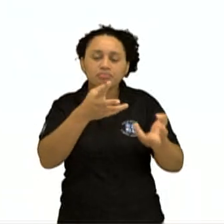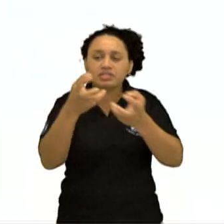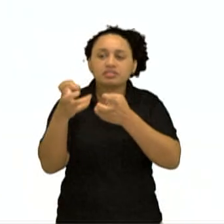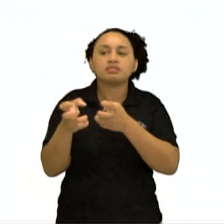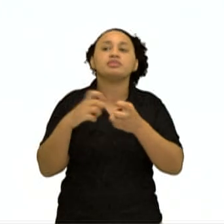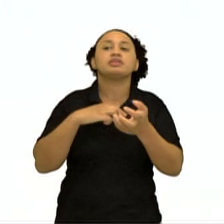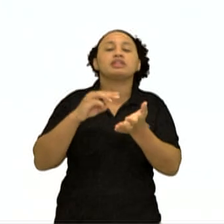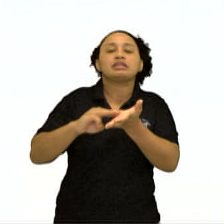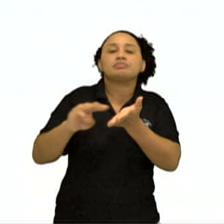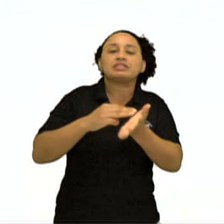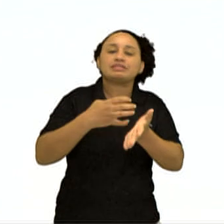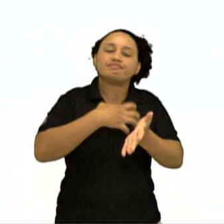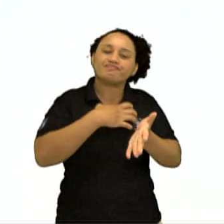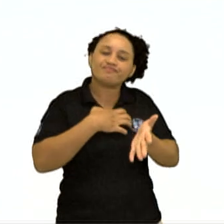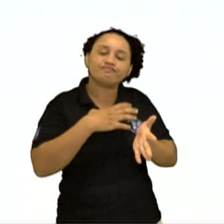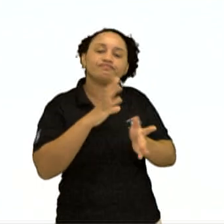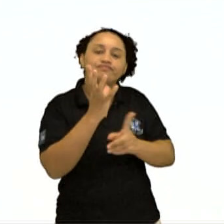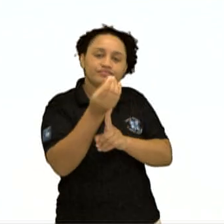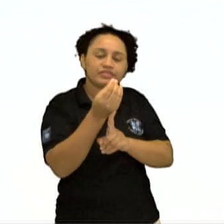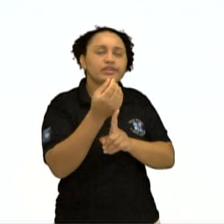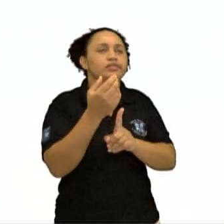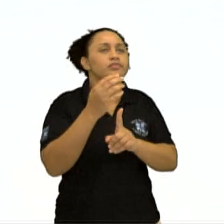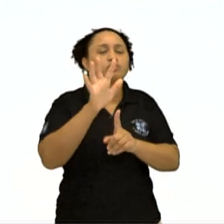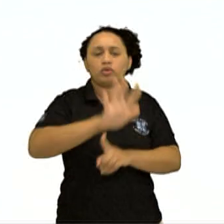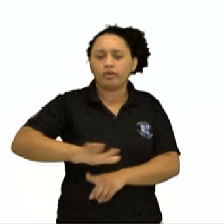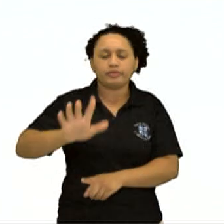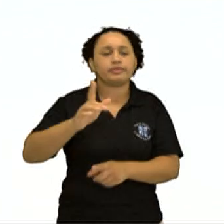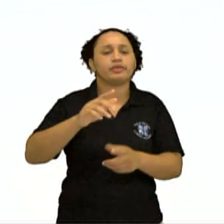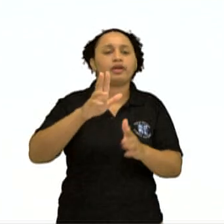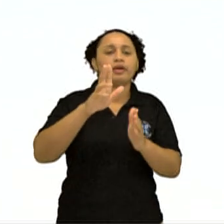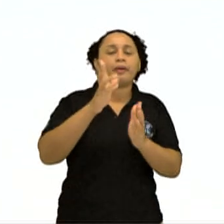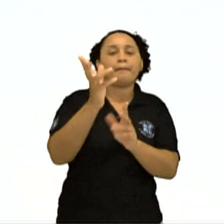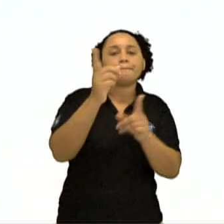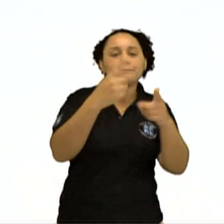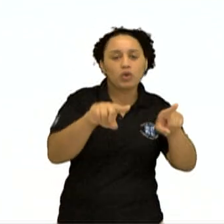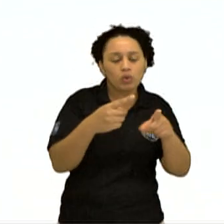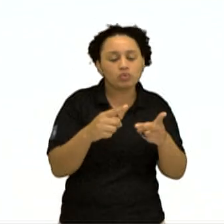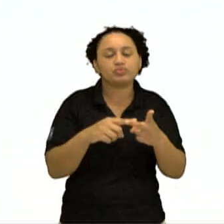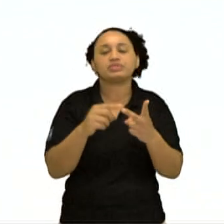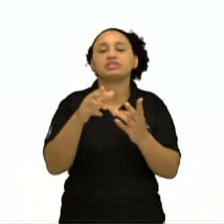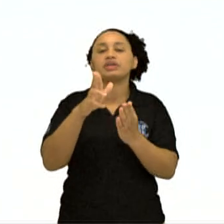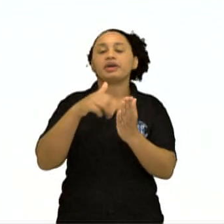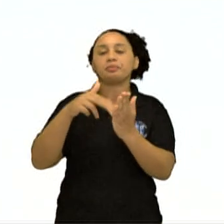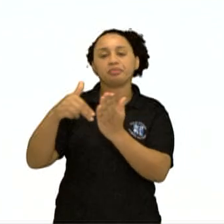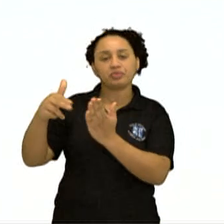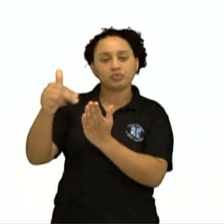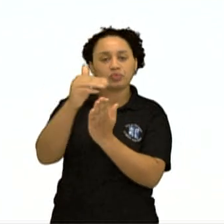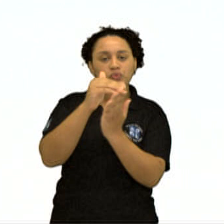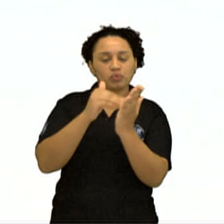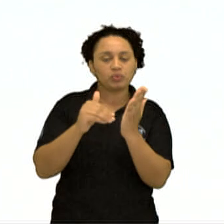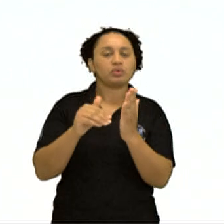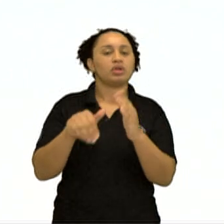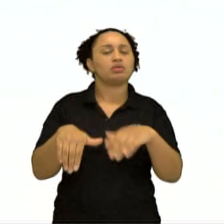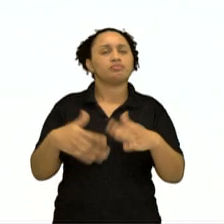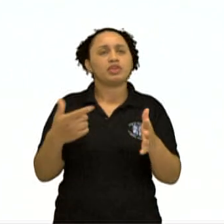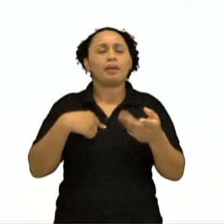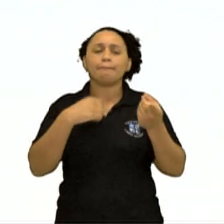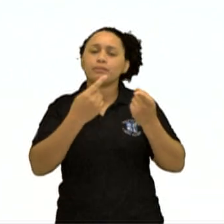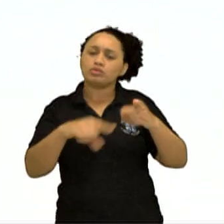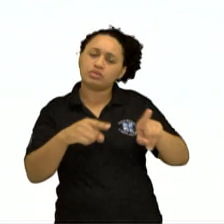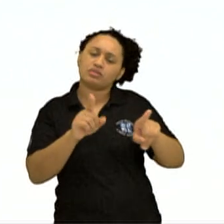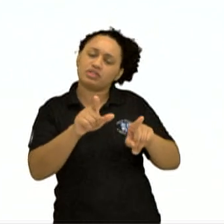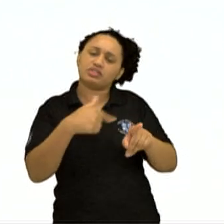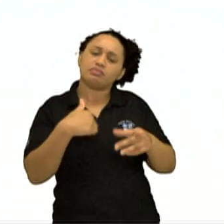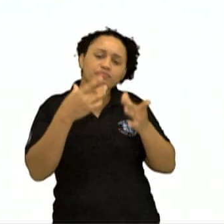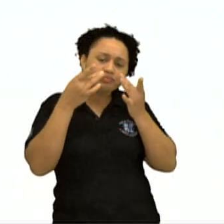Artes em geral, música, pintura, quando você ouve uma música, você já parou para prestar